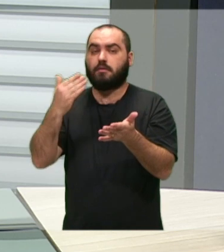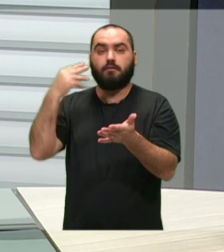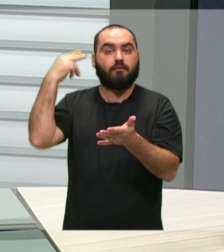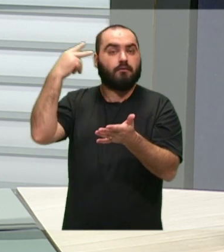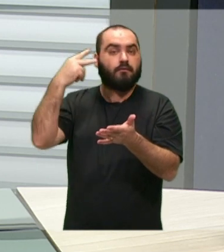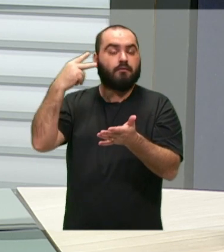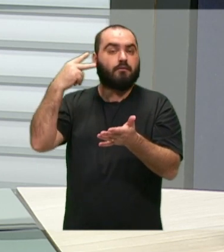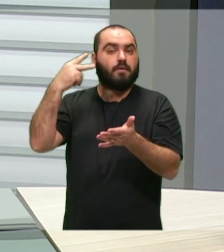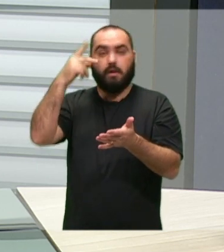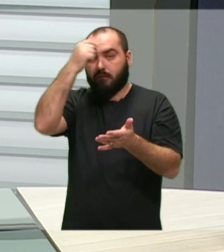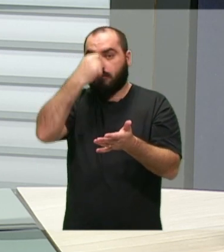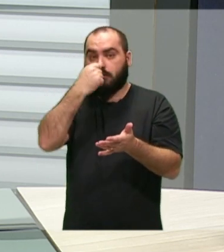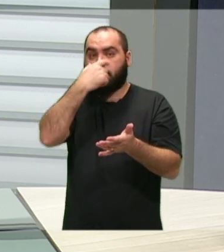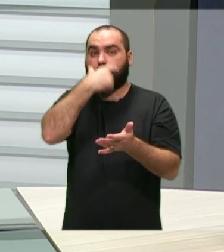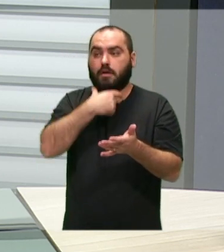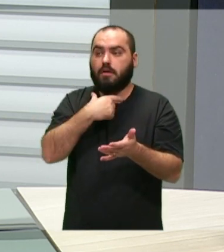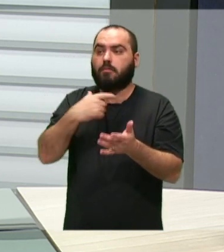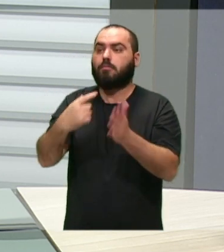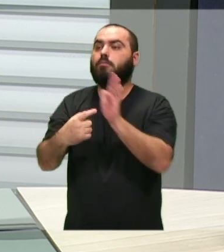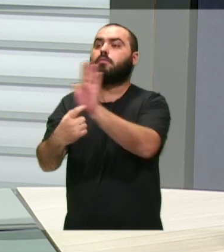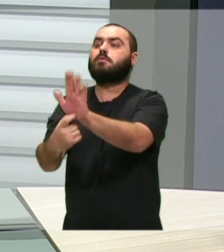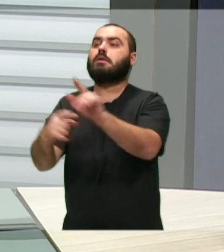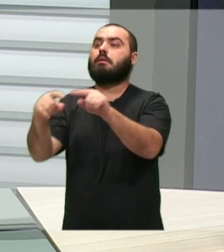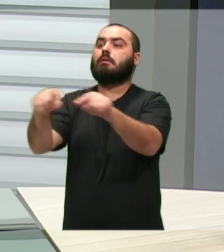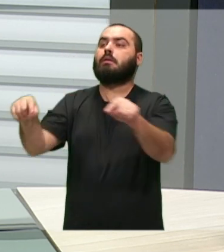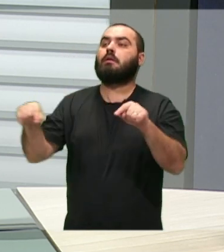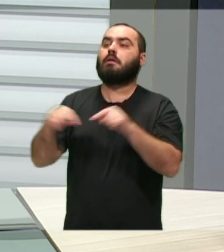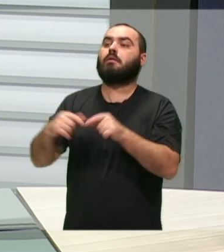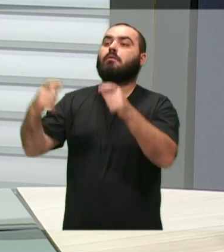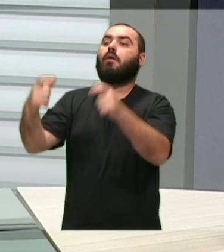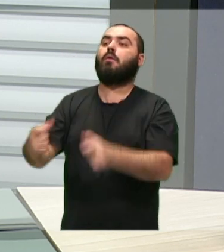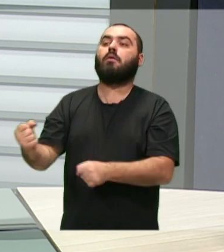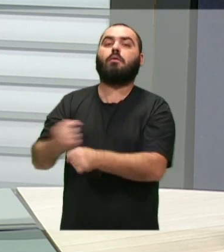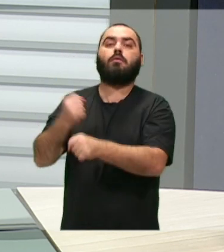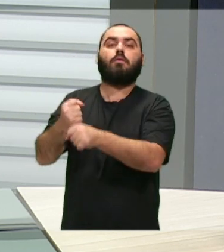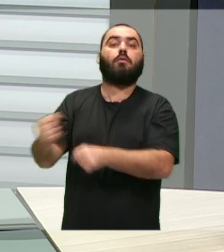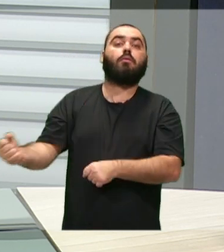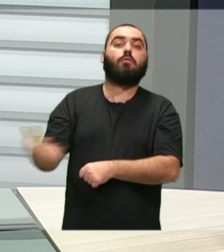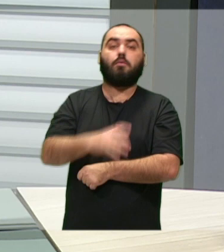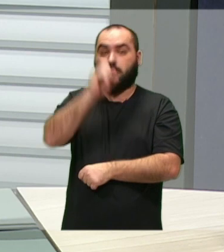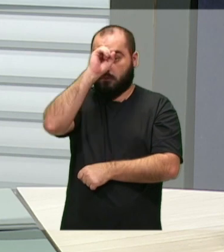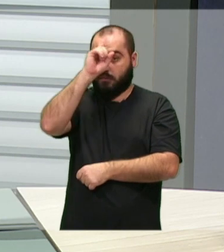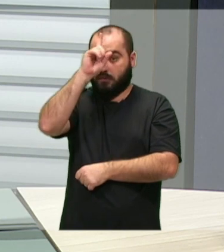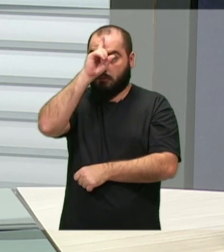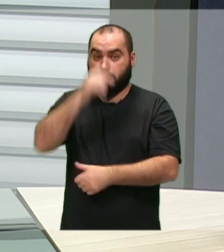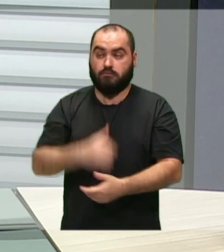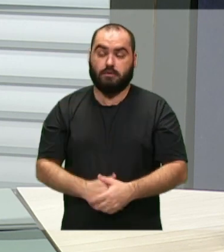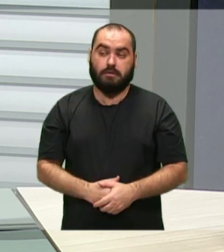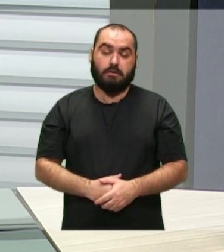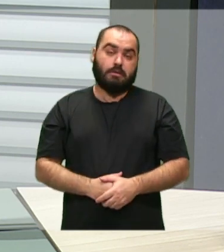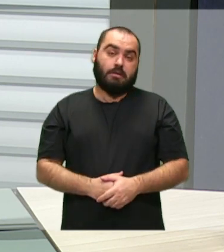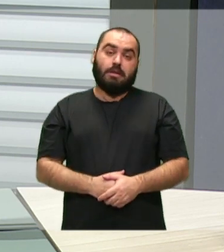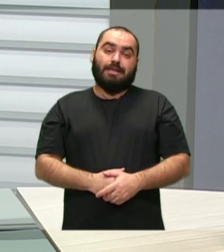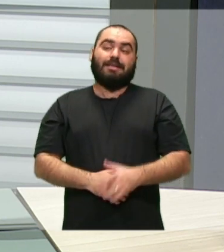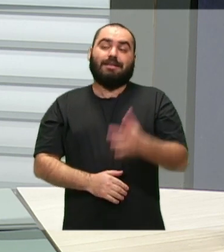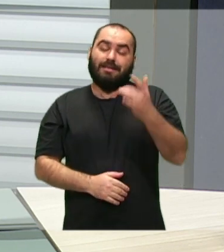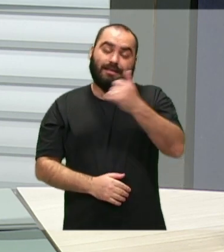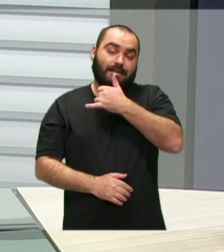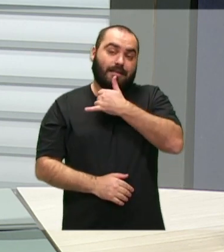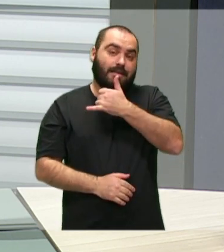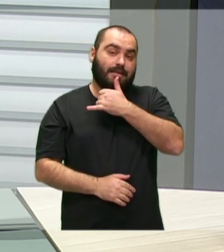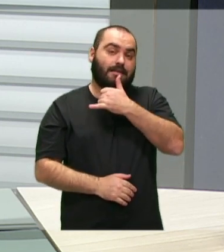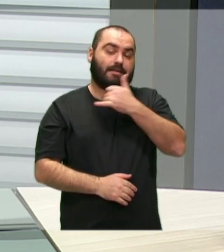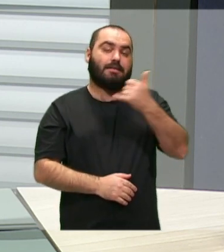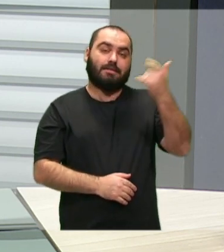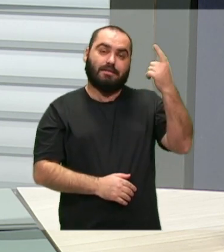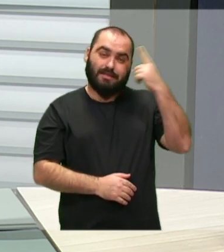possa dar indicação num terreno público para uma construção do novo hospital, e o detalhe, que me entristece, mas são dados que a gente precisa falar, da